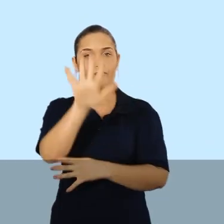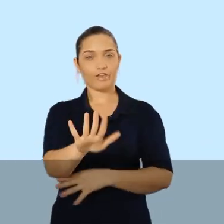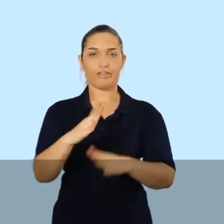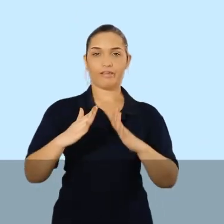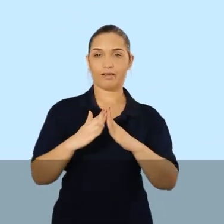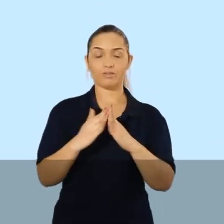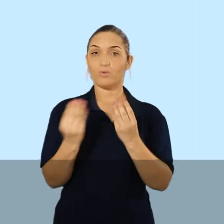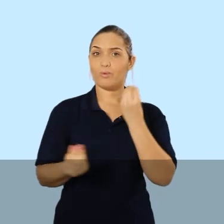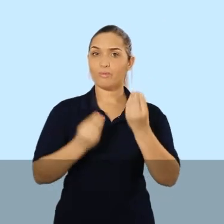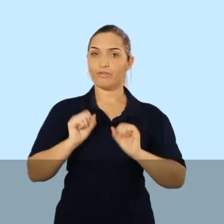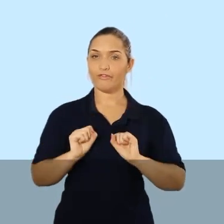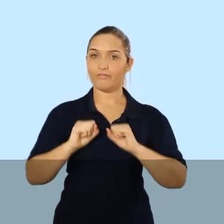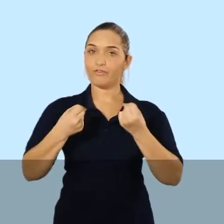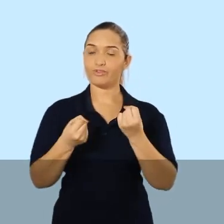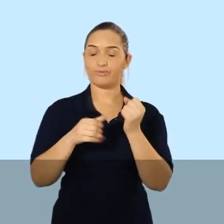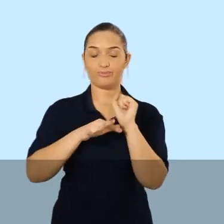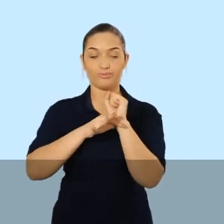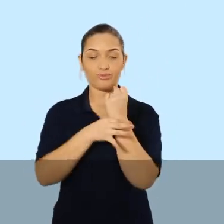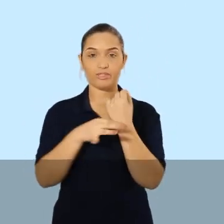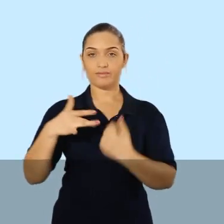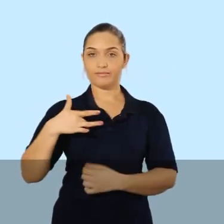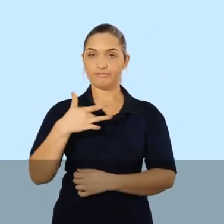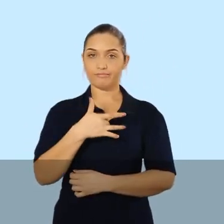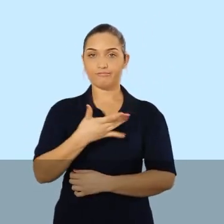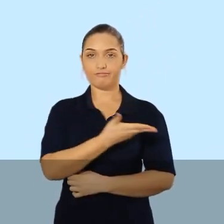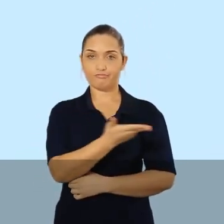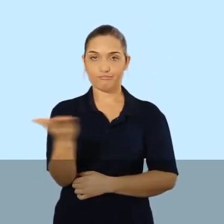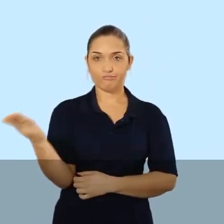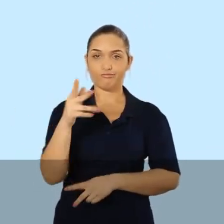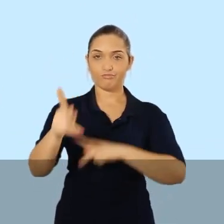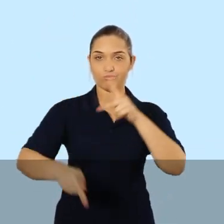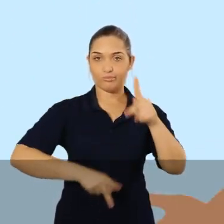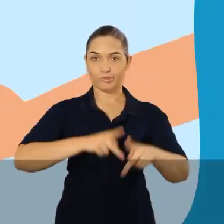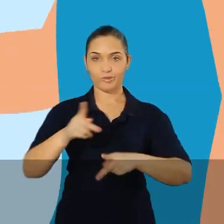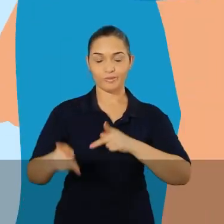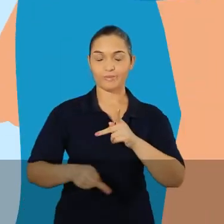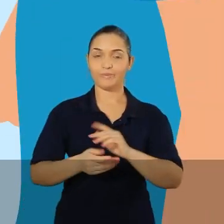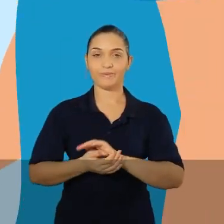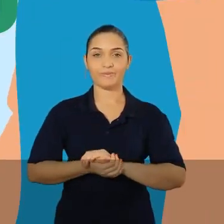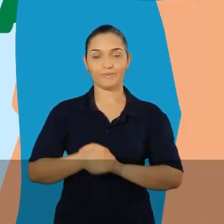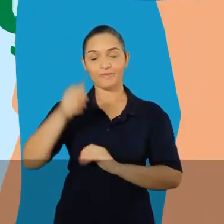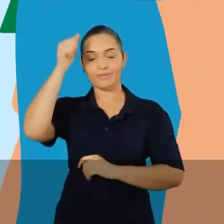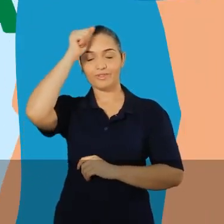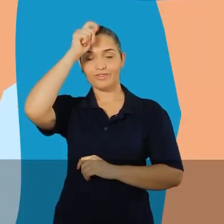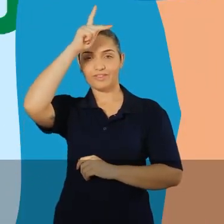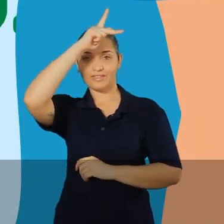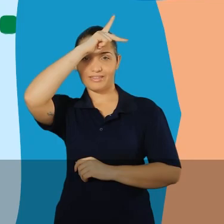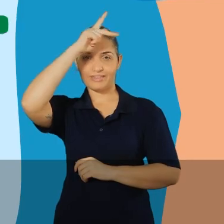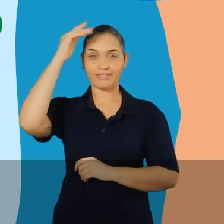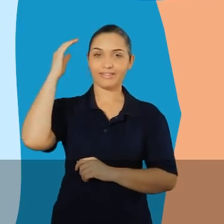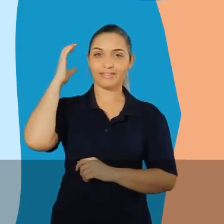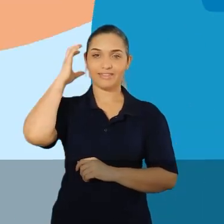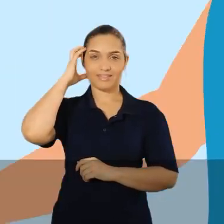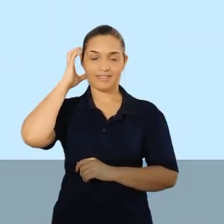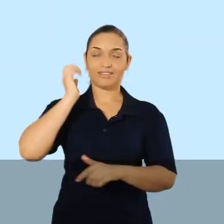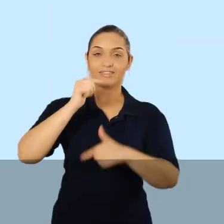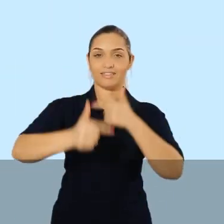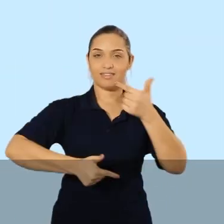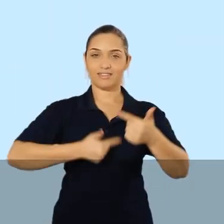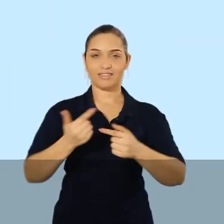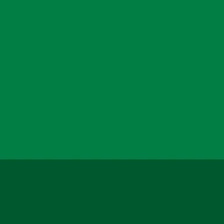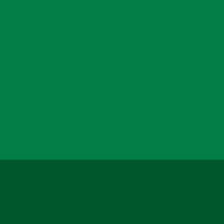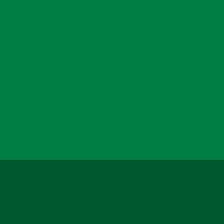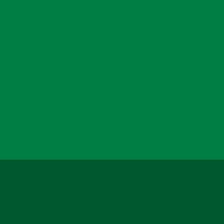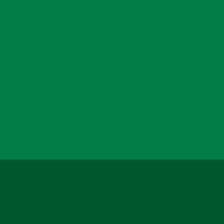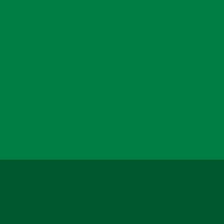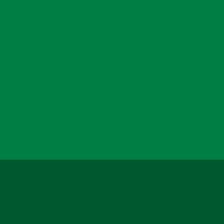Siga as regras de higiene, evite aglomerações e fique em casa. Todo esse esforço é para proteger a saúde e a vida